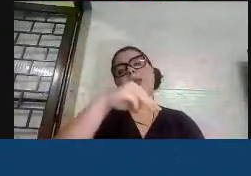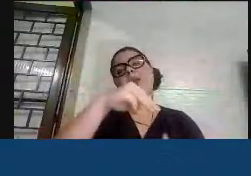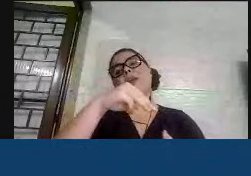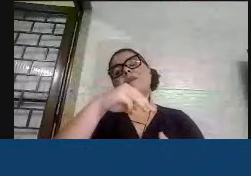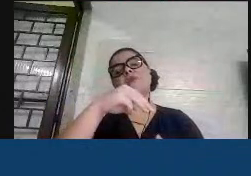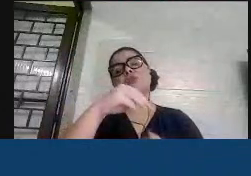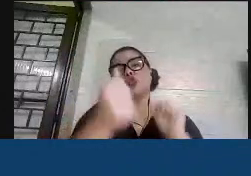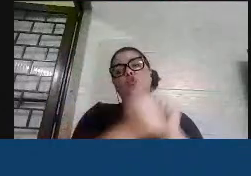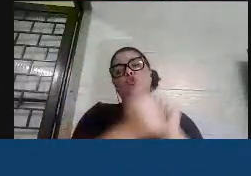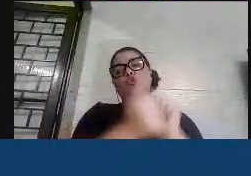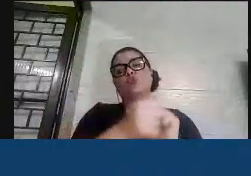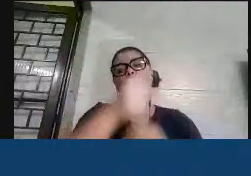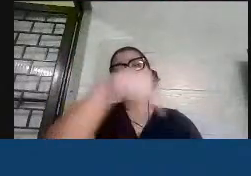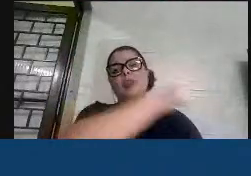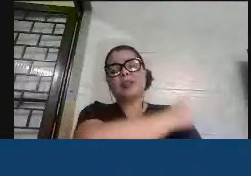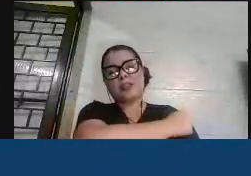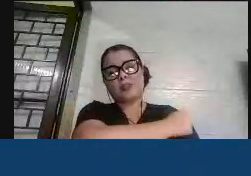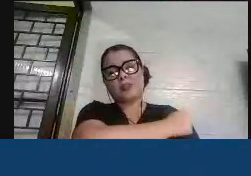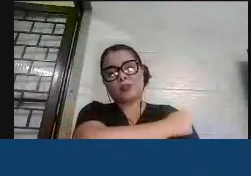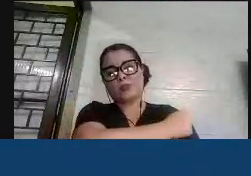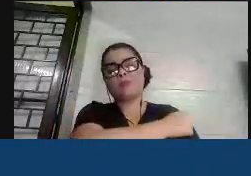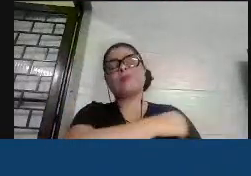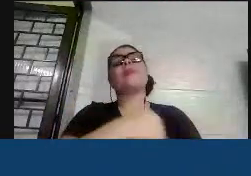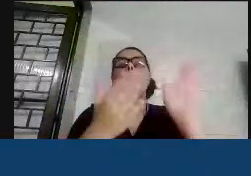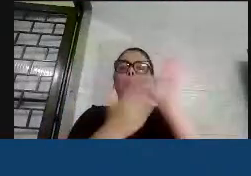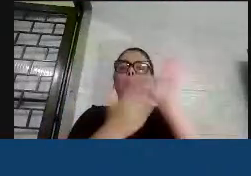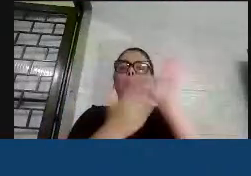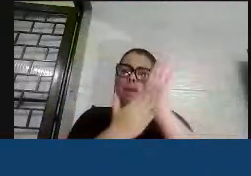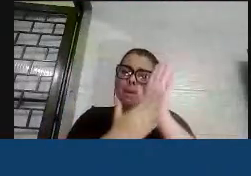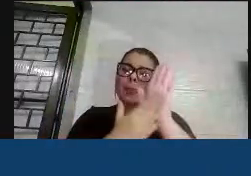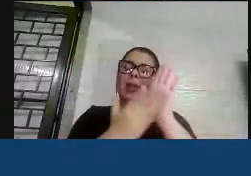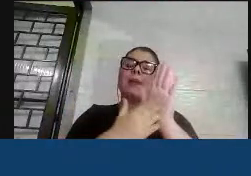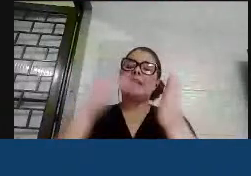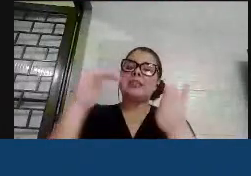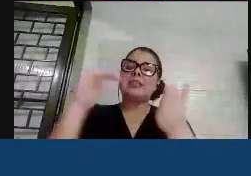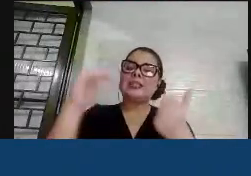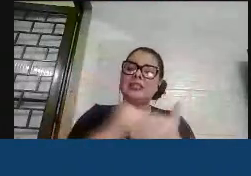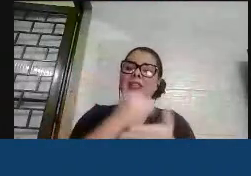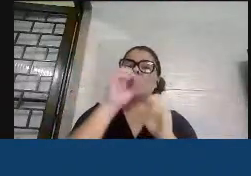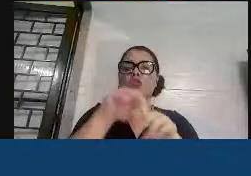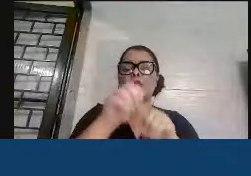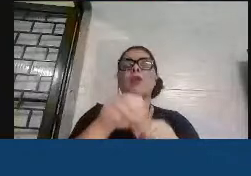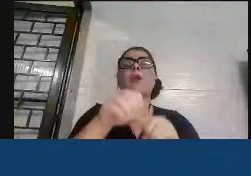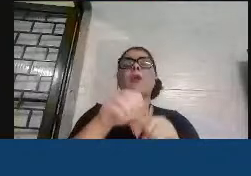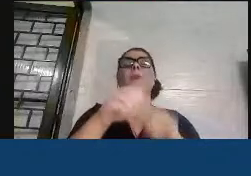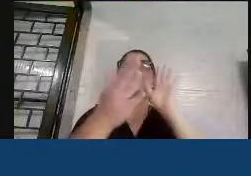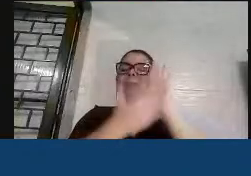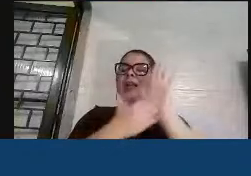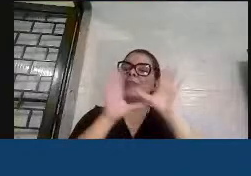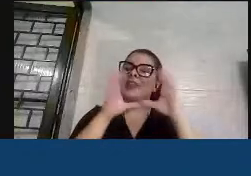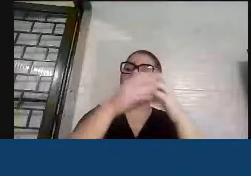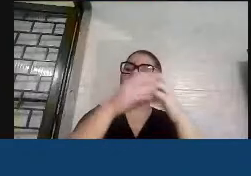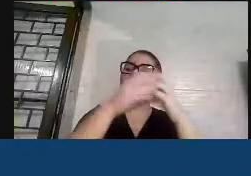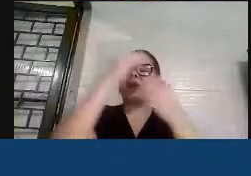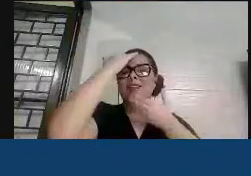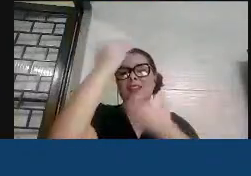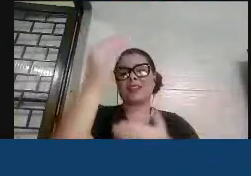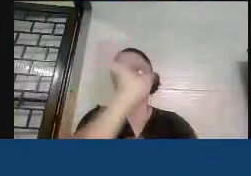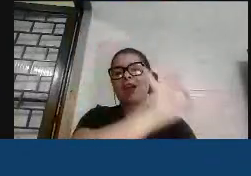junto com esses alunos. E parabéns, CEMED, parabéns, equipe, agradeço a cada um de vocês,